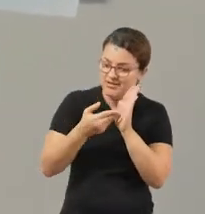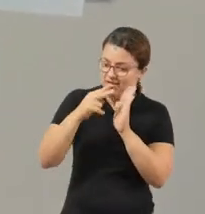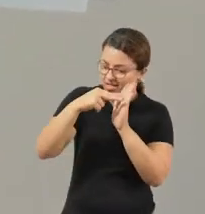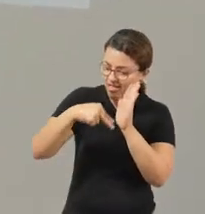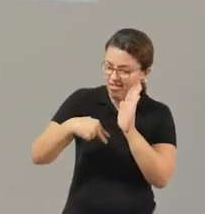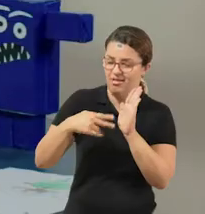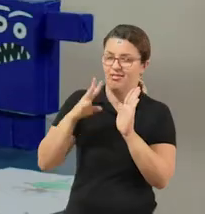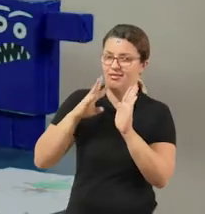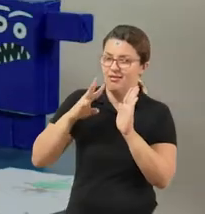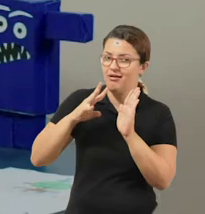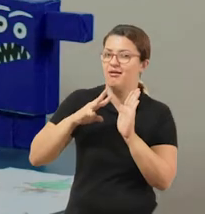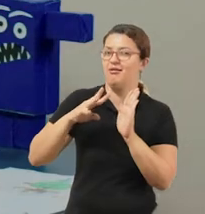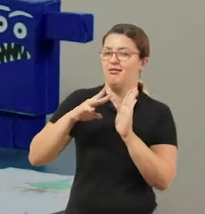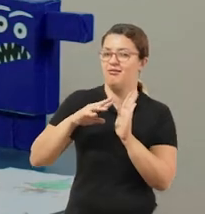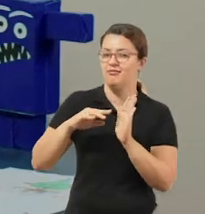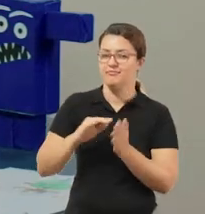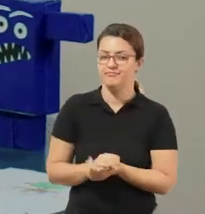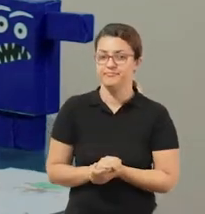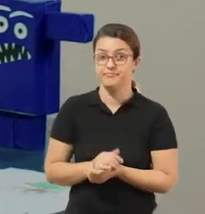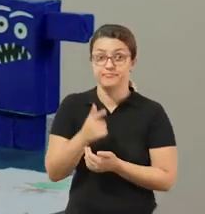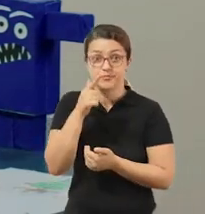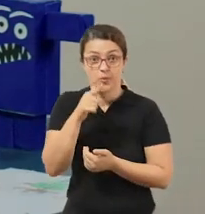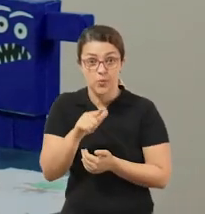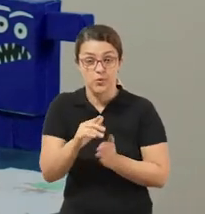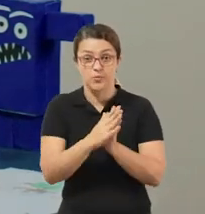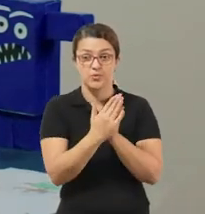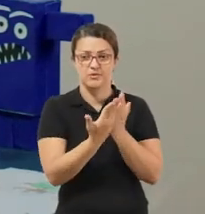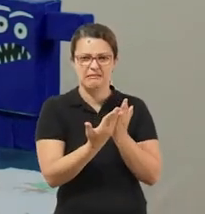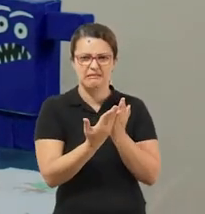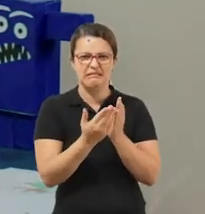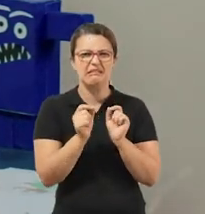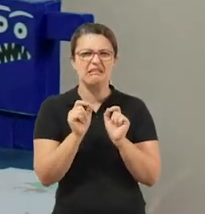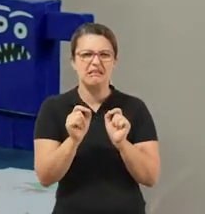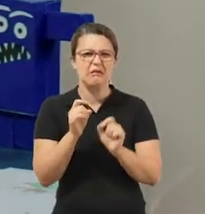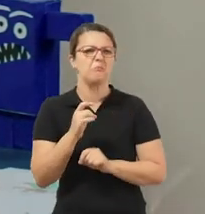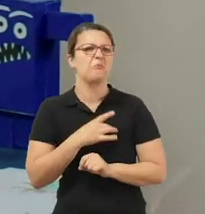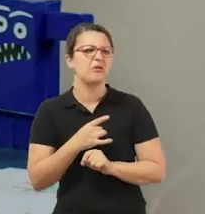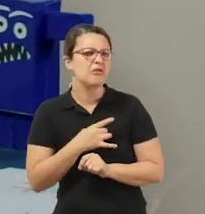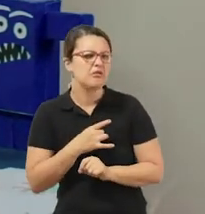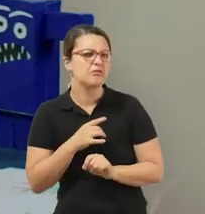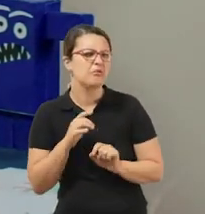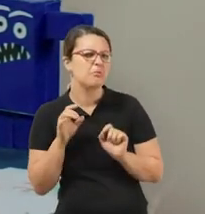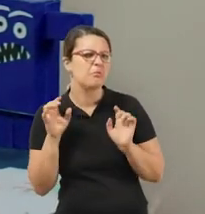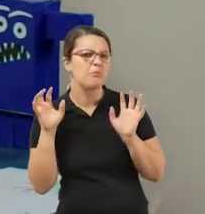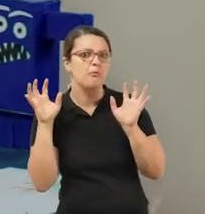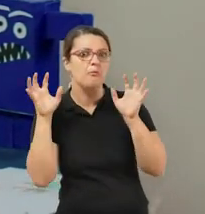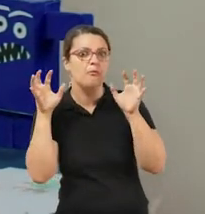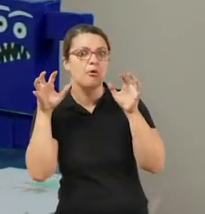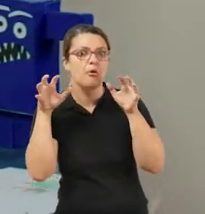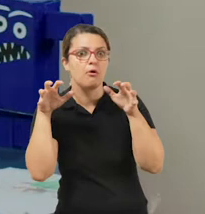vocês lerem esse livro. Tenho também outro. Quem tem medo de monstro? Esse livro tem vários